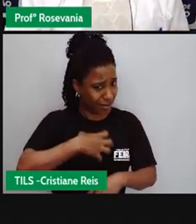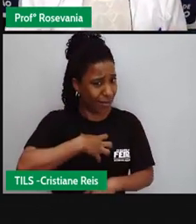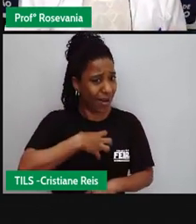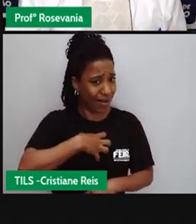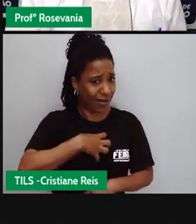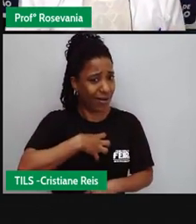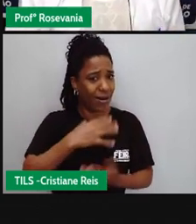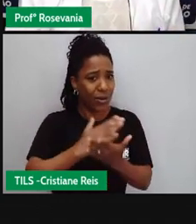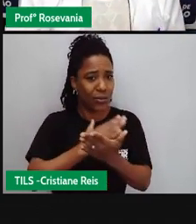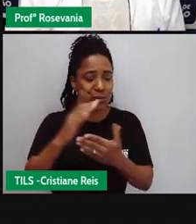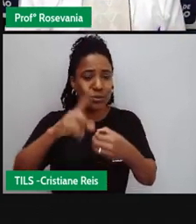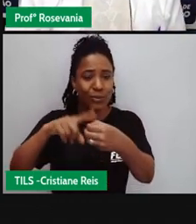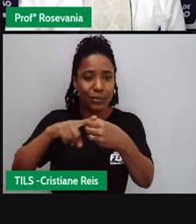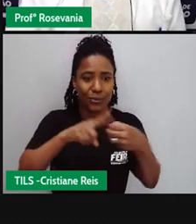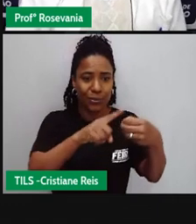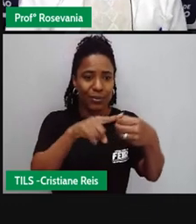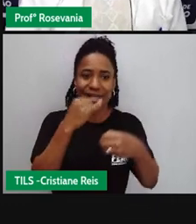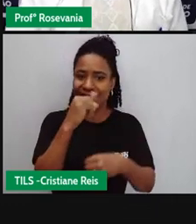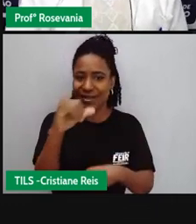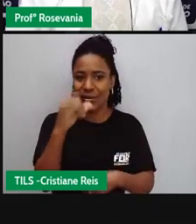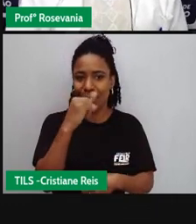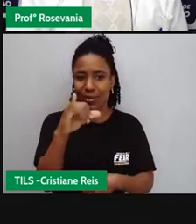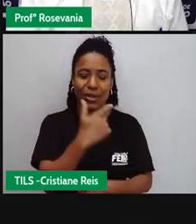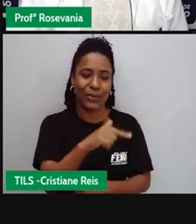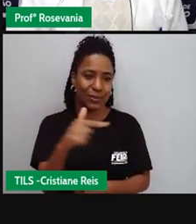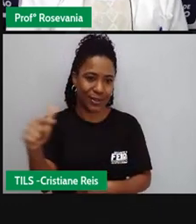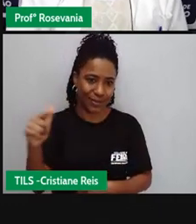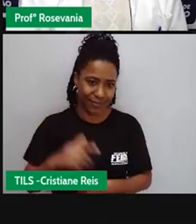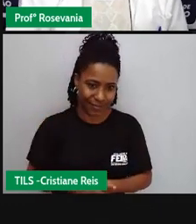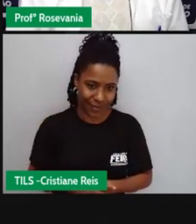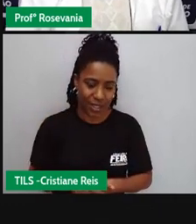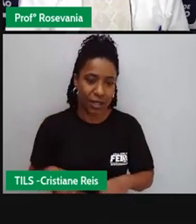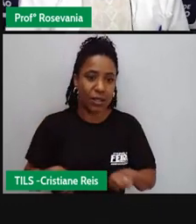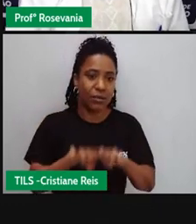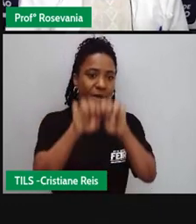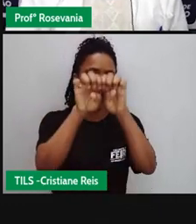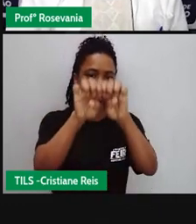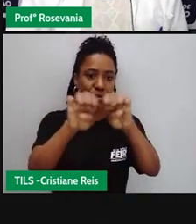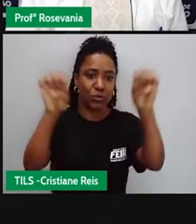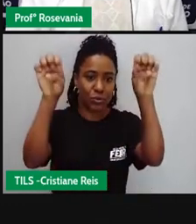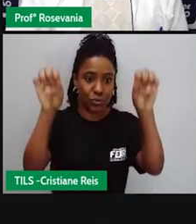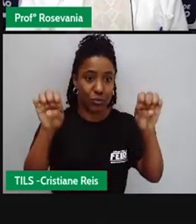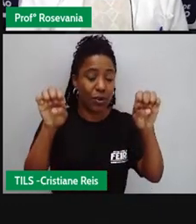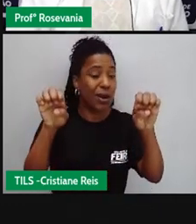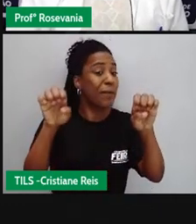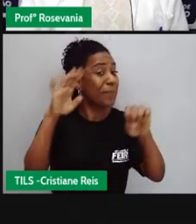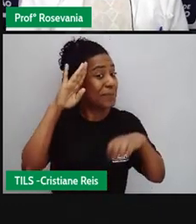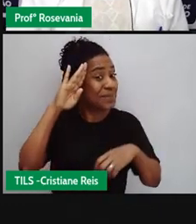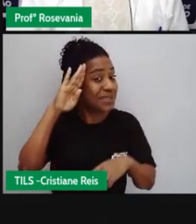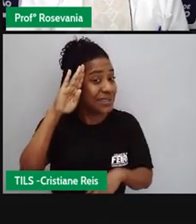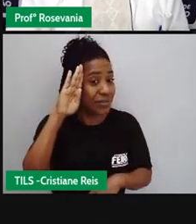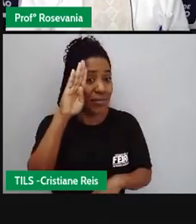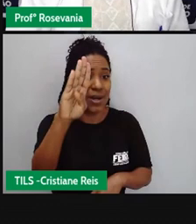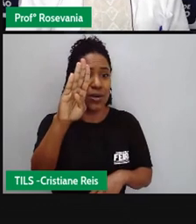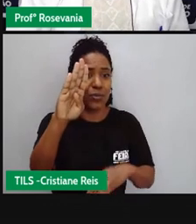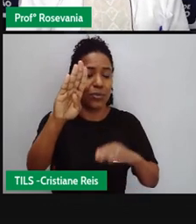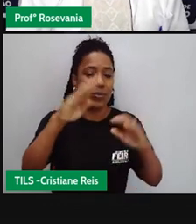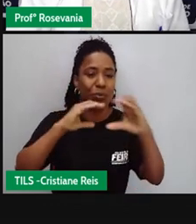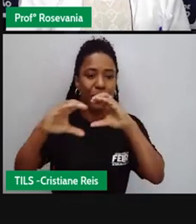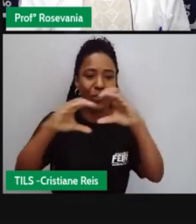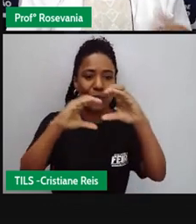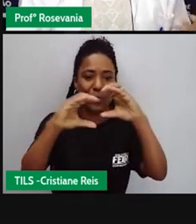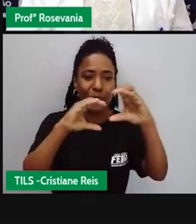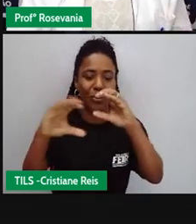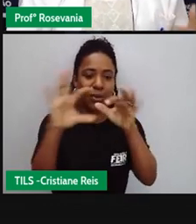elétrica ainda né então a infraestrutura principalmente das redes de comunicação ela é